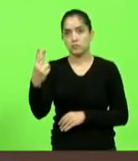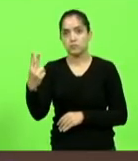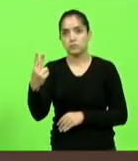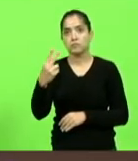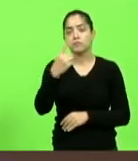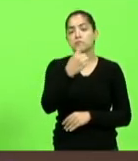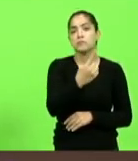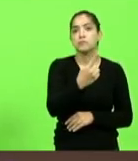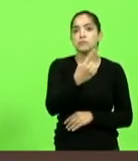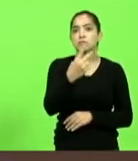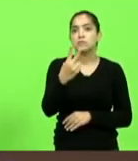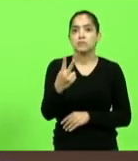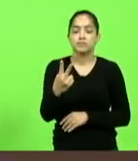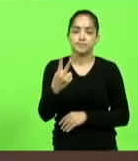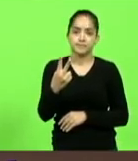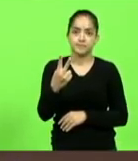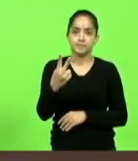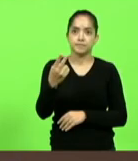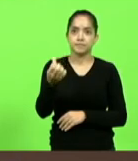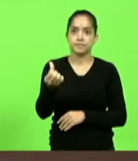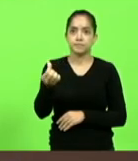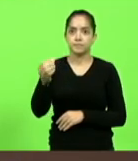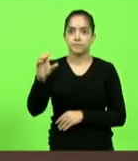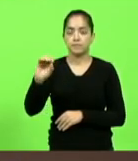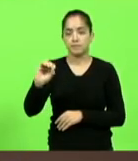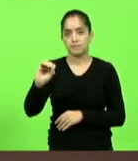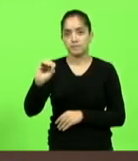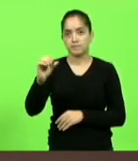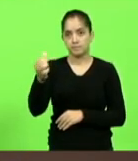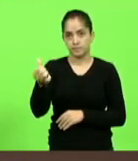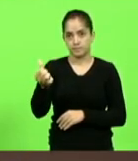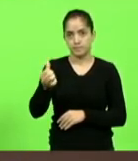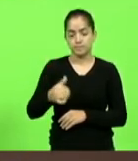1.266